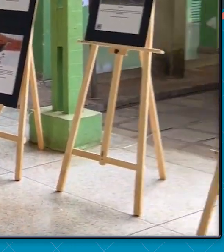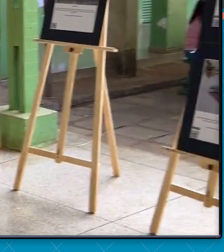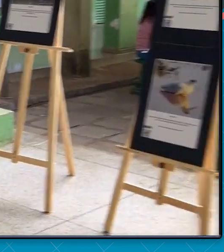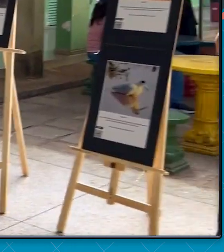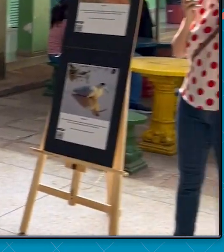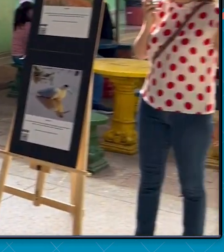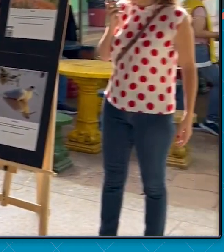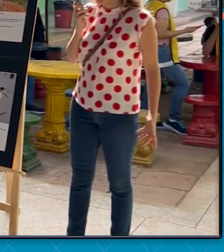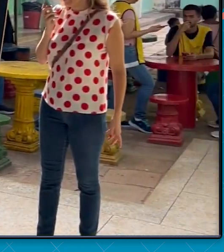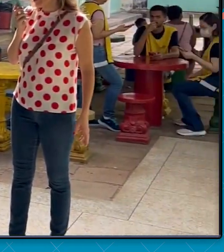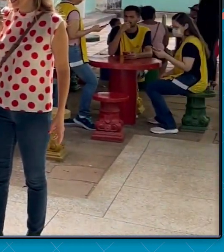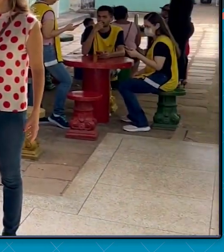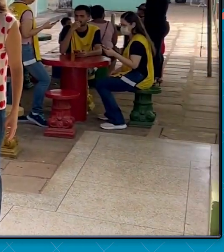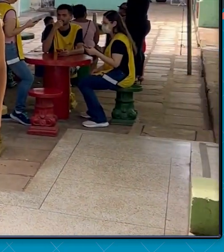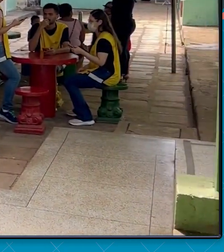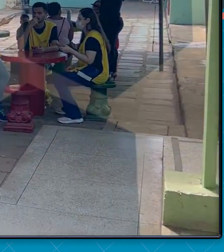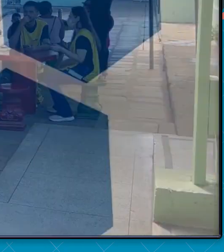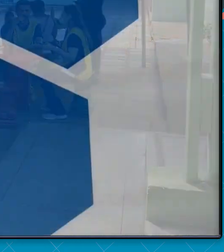Jornada do Conhecimento. É isso aí.